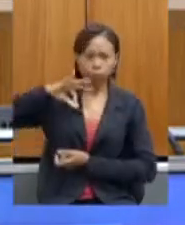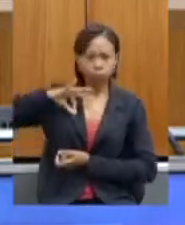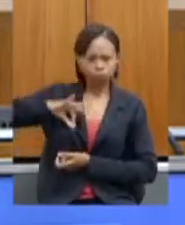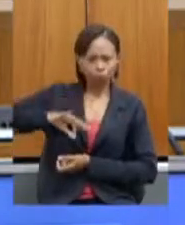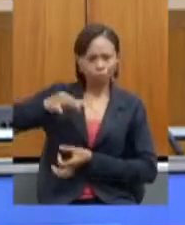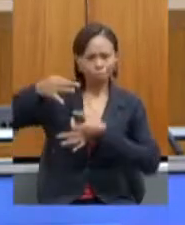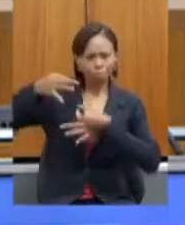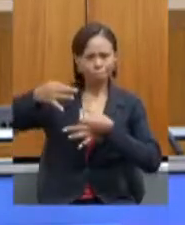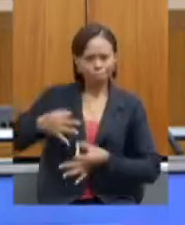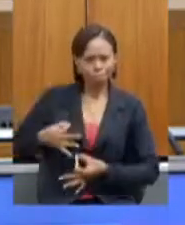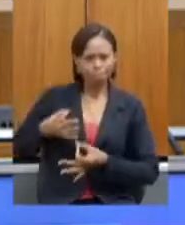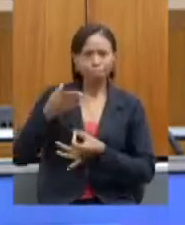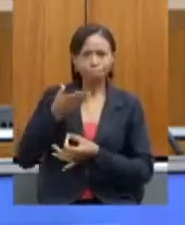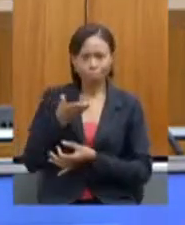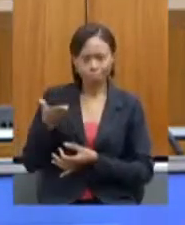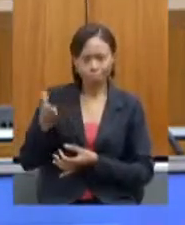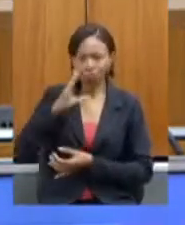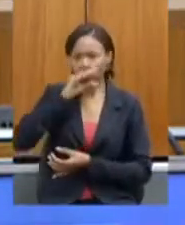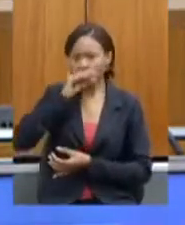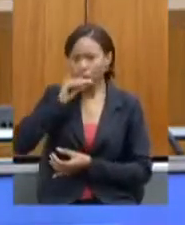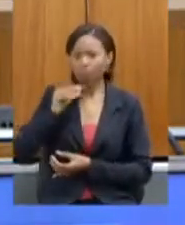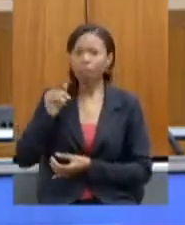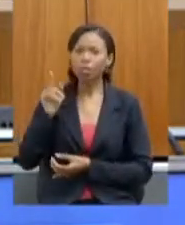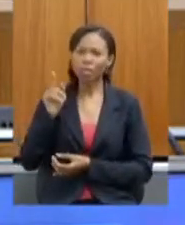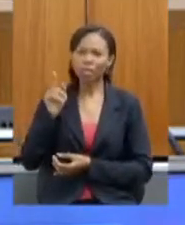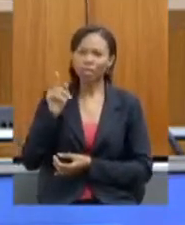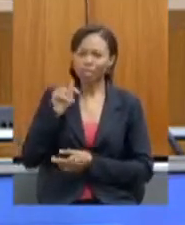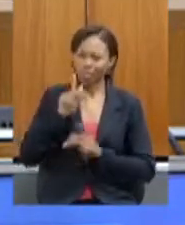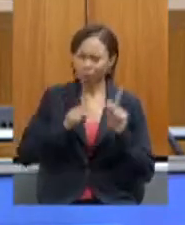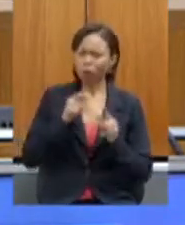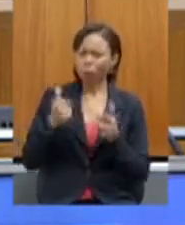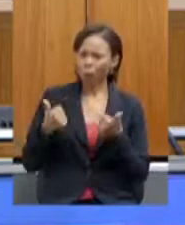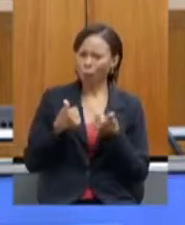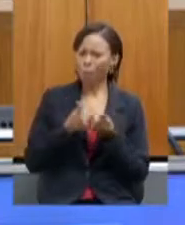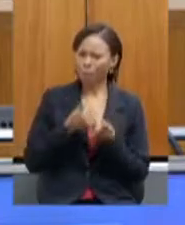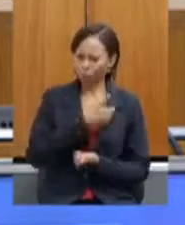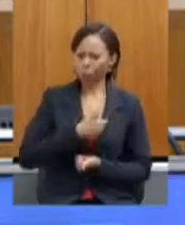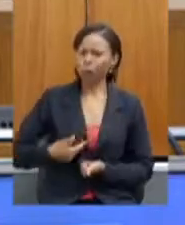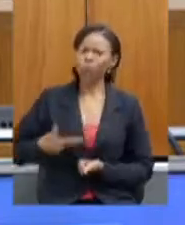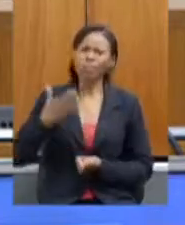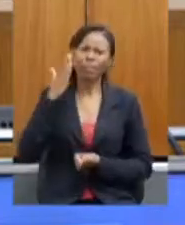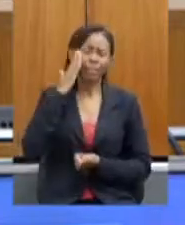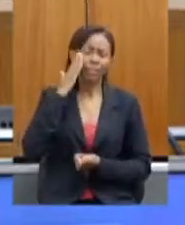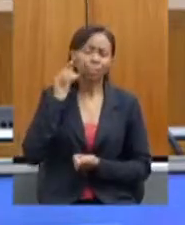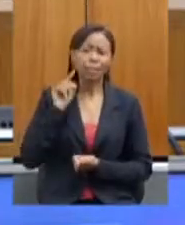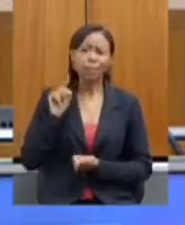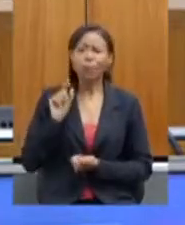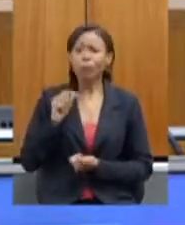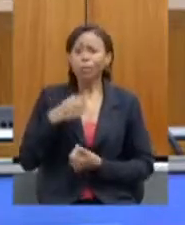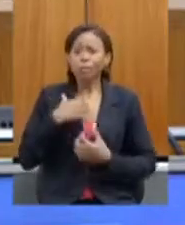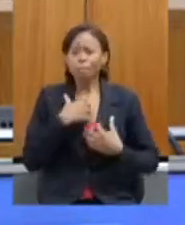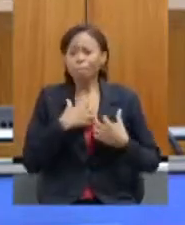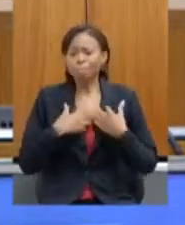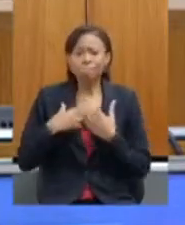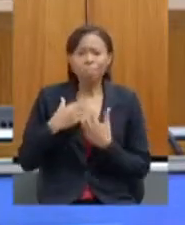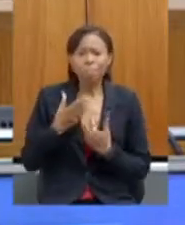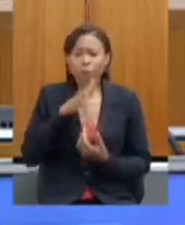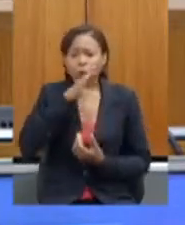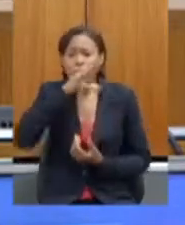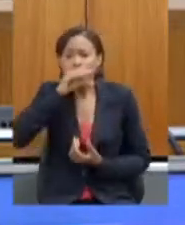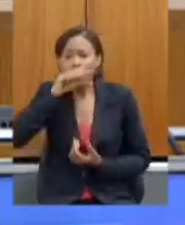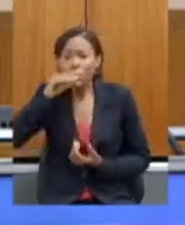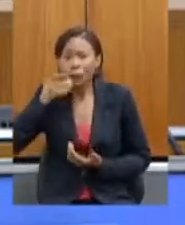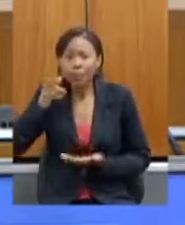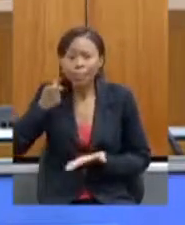acho que as pessoas que convivem com ele sabem o quanto ele é angustiado por ainda não ter colocado o salário dos servidores imagina